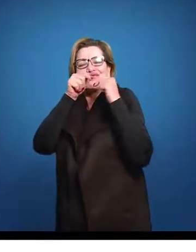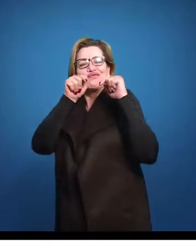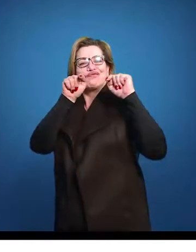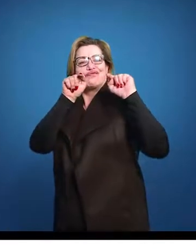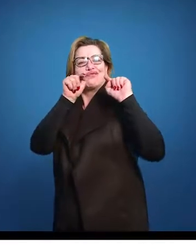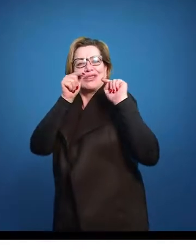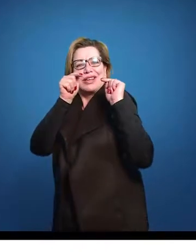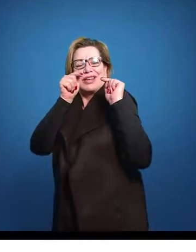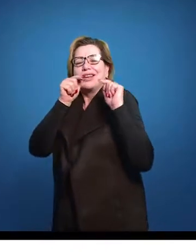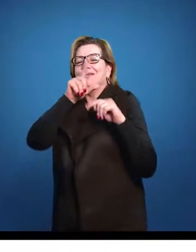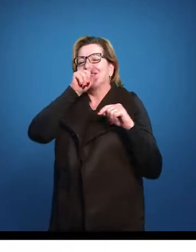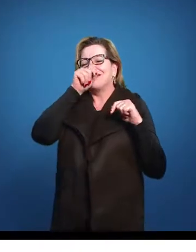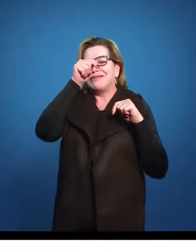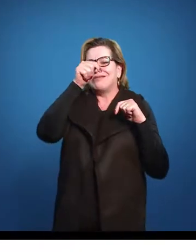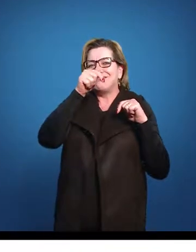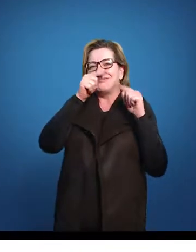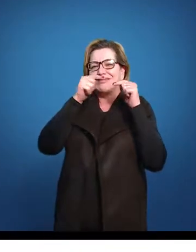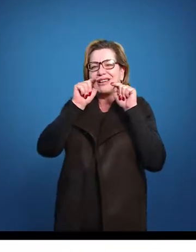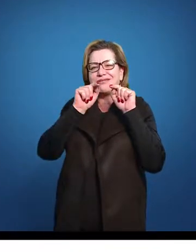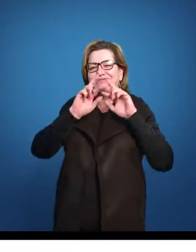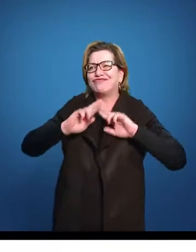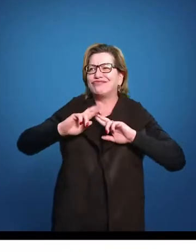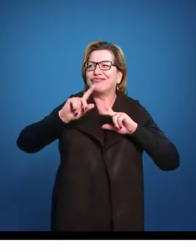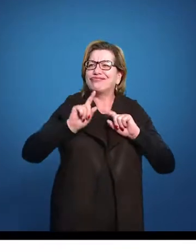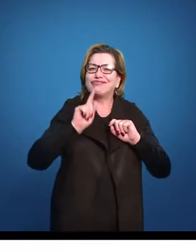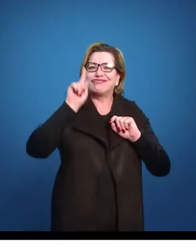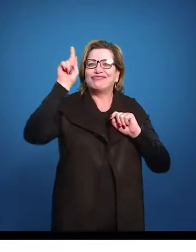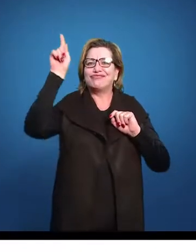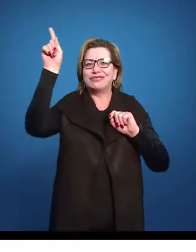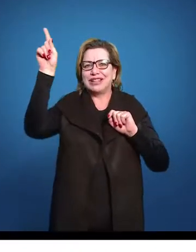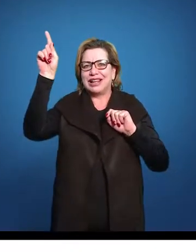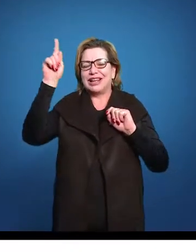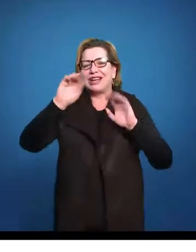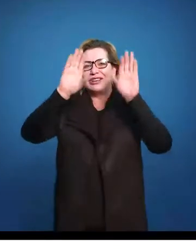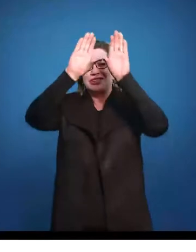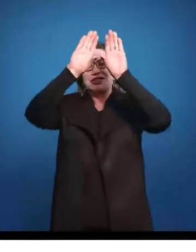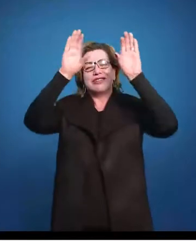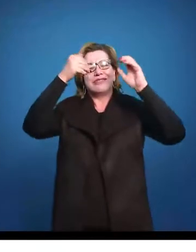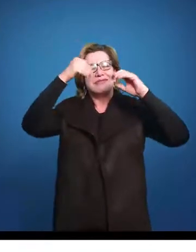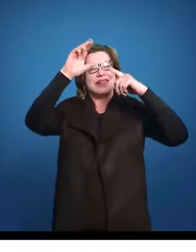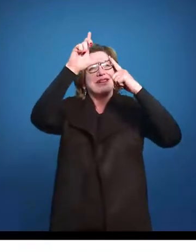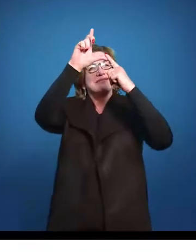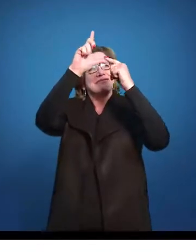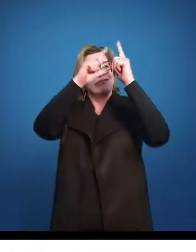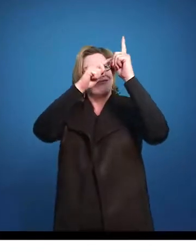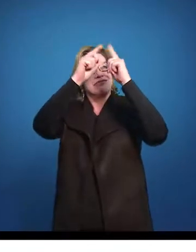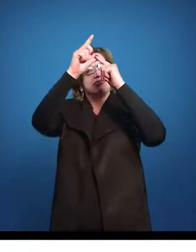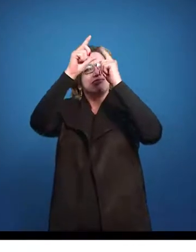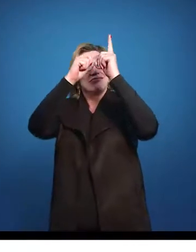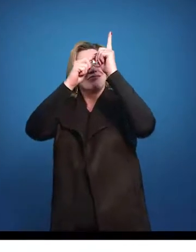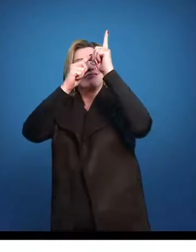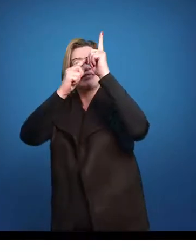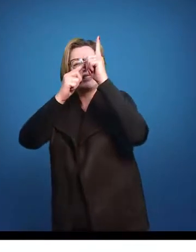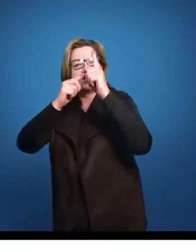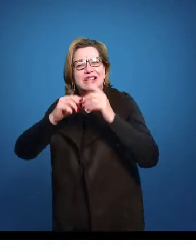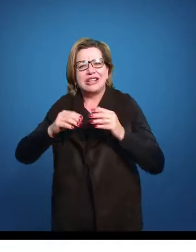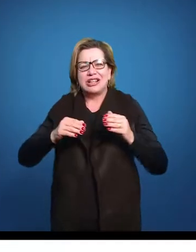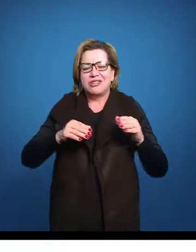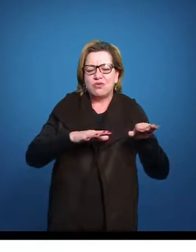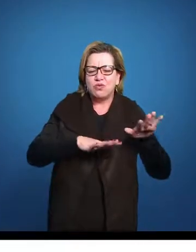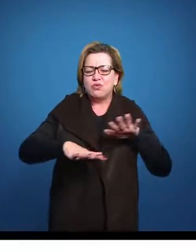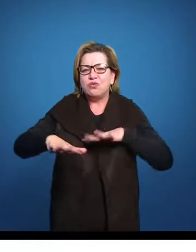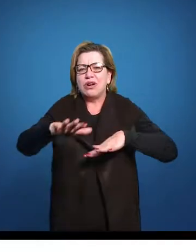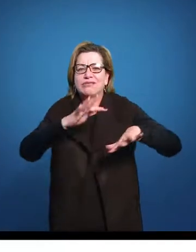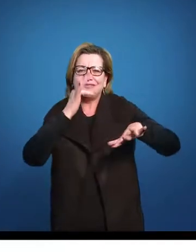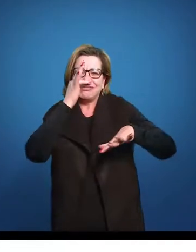não gorjeiam como lá. Nosso céu tem mais estrelas, nossas várzeas tem mais flores.